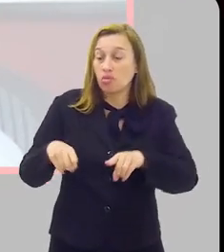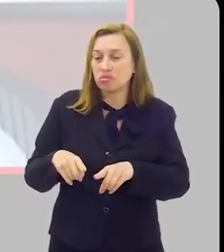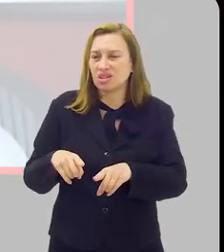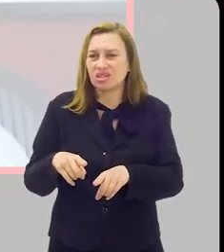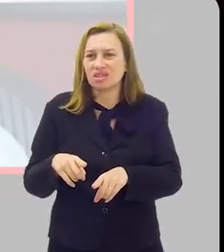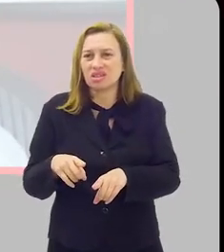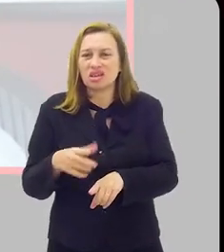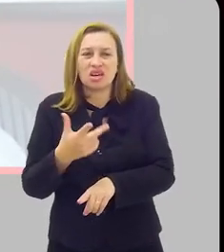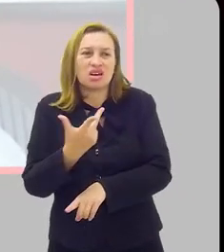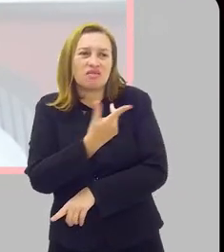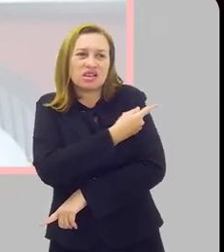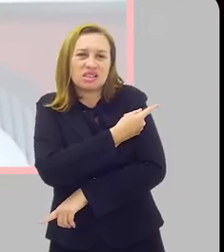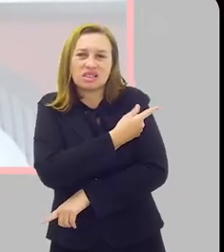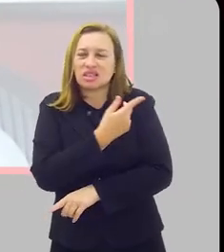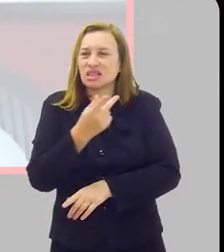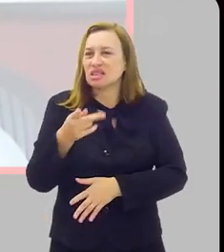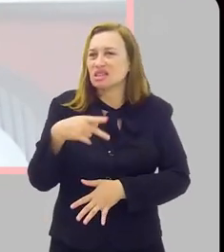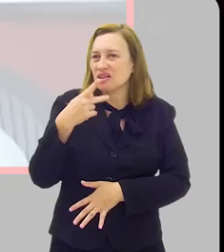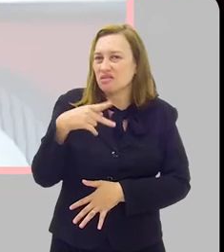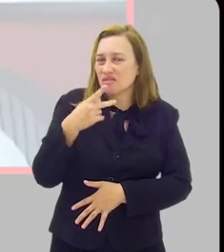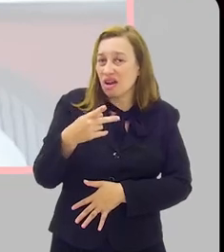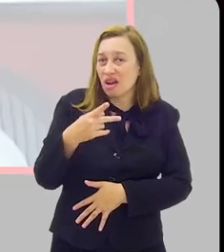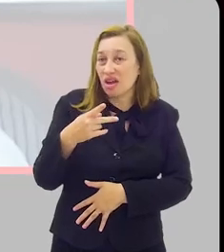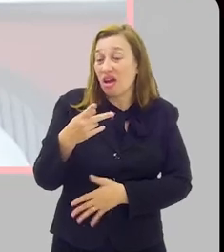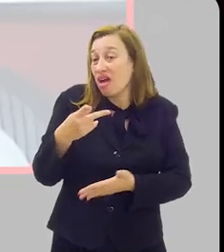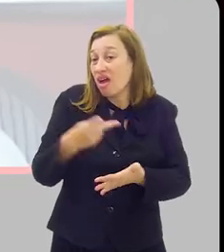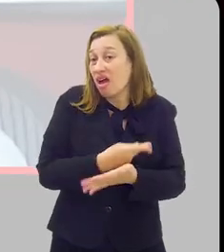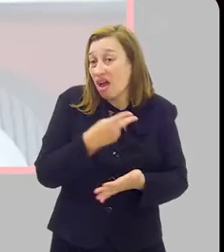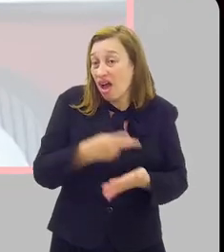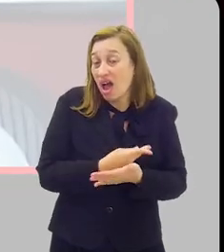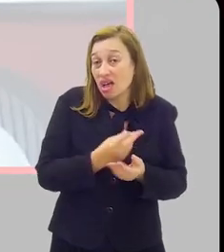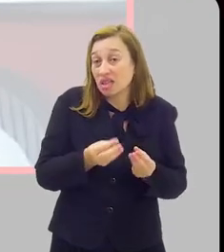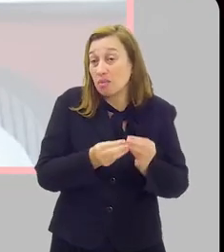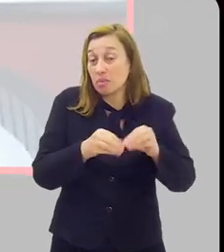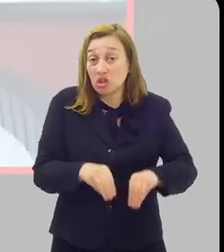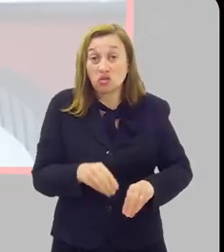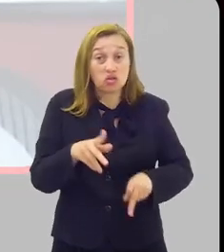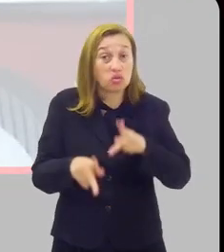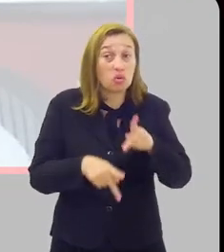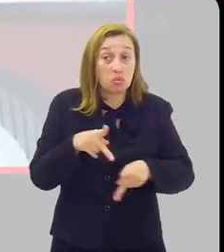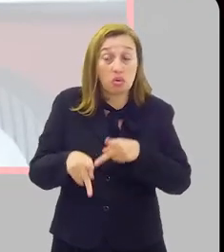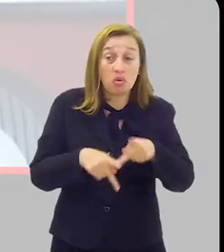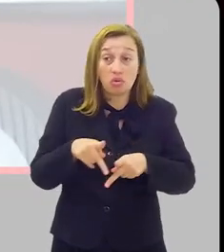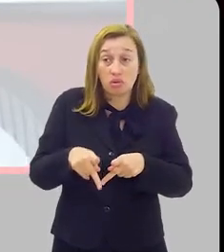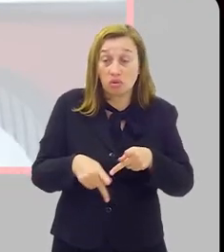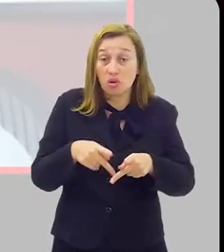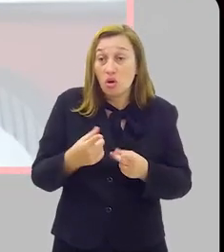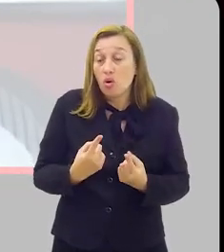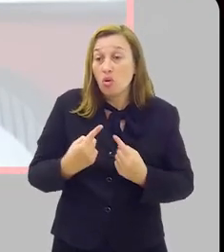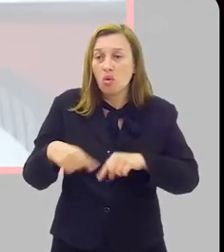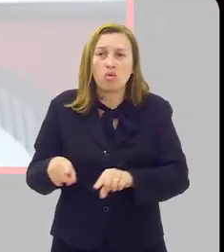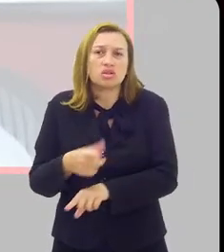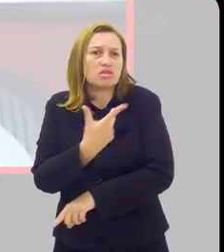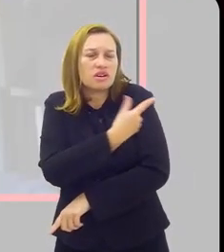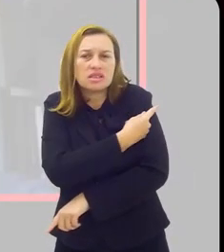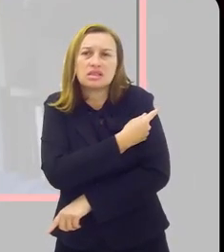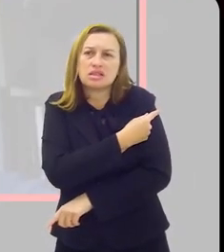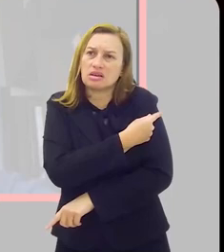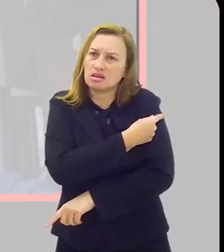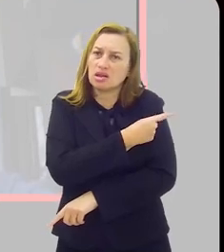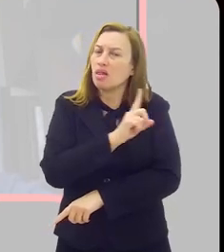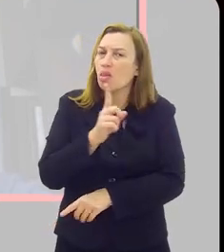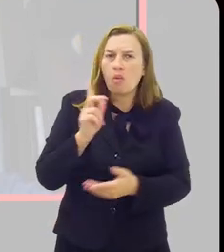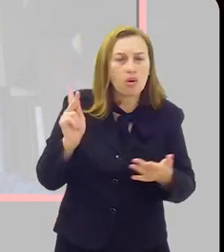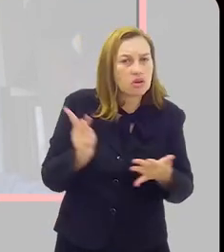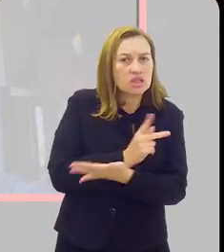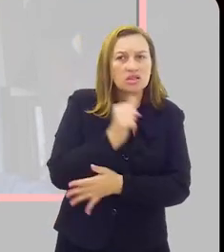vacinas, por esse discurso tão nocivo, maléfico e prejudicial à população, anti-vacina. Isso